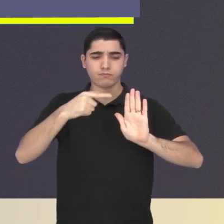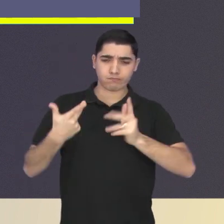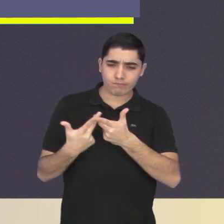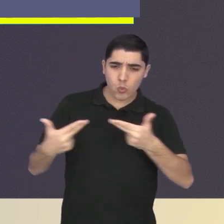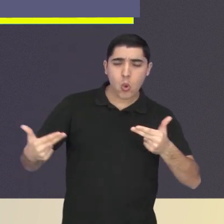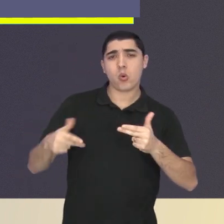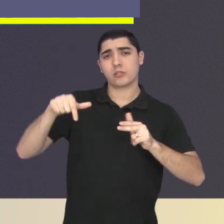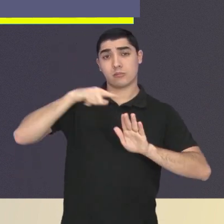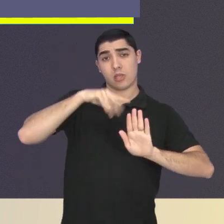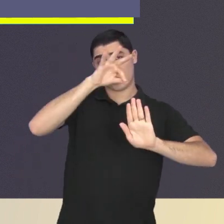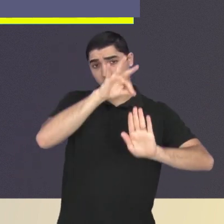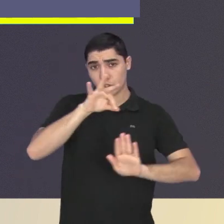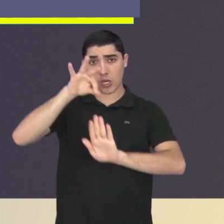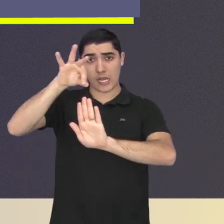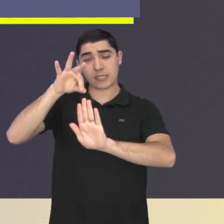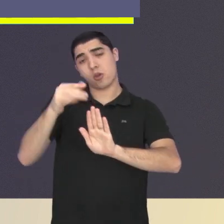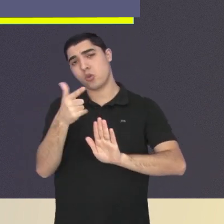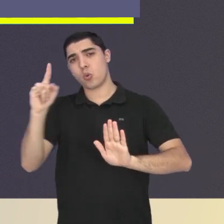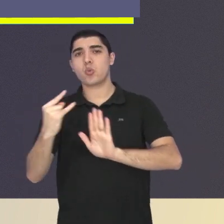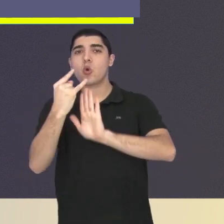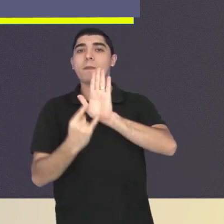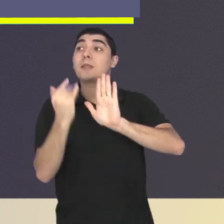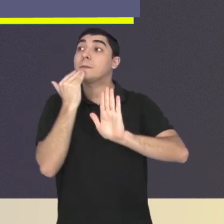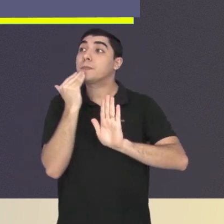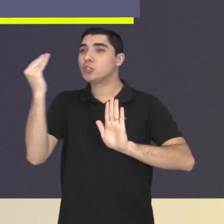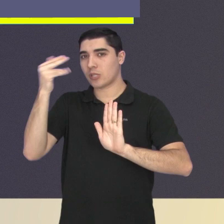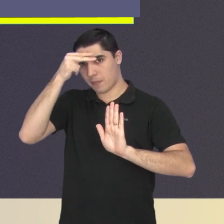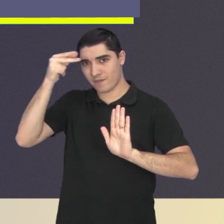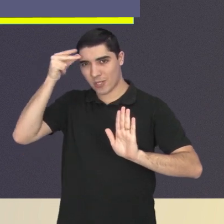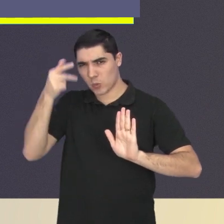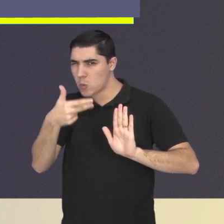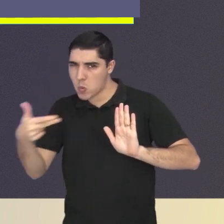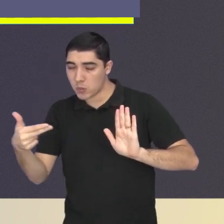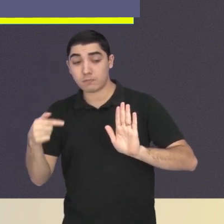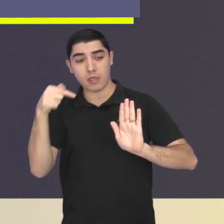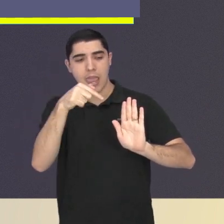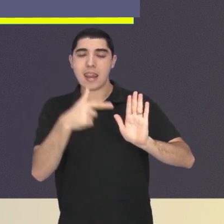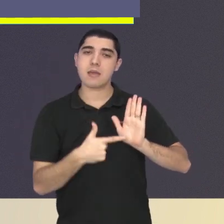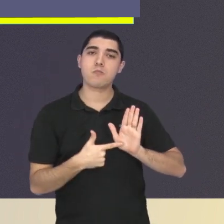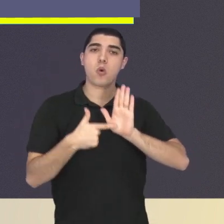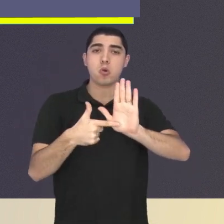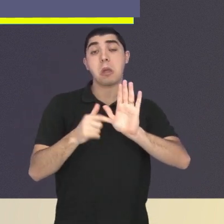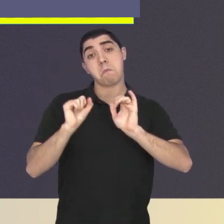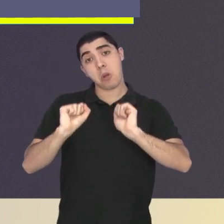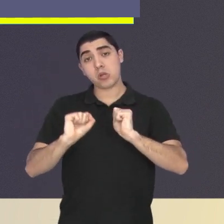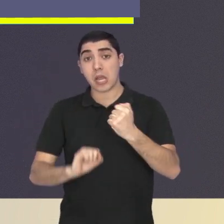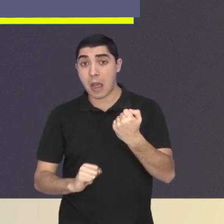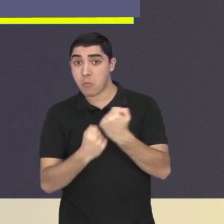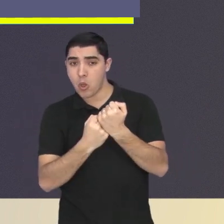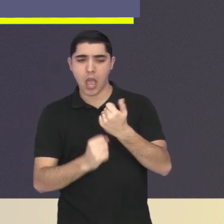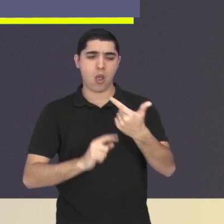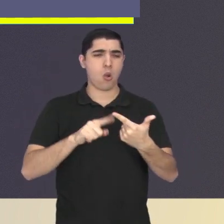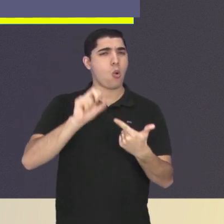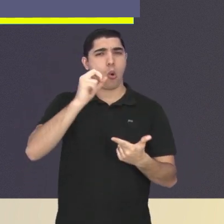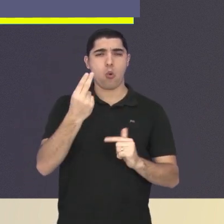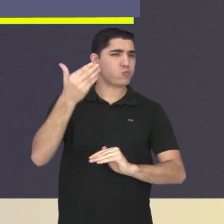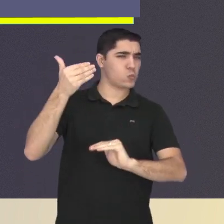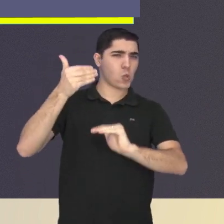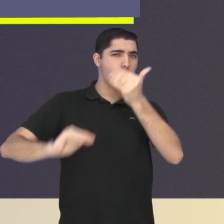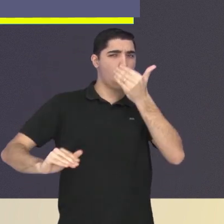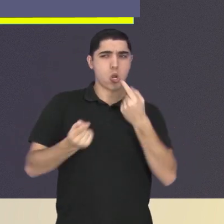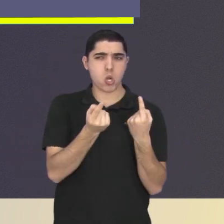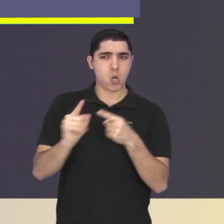pauta juntamente com as indicações e requerimentos. A moção é uma proposta de manifestação, seja de apoio ou